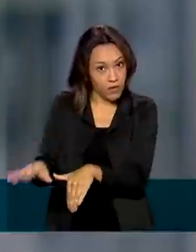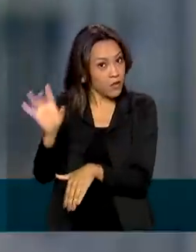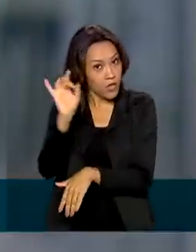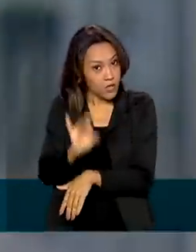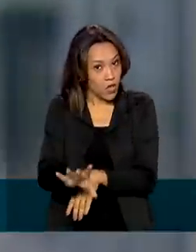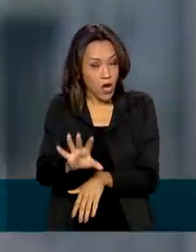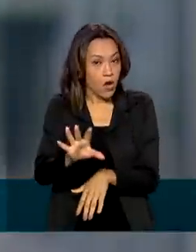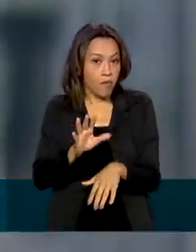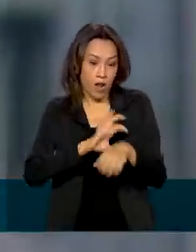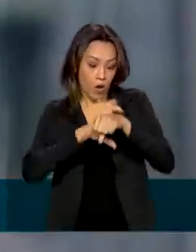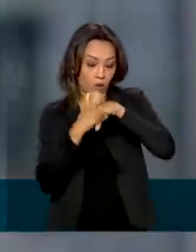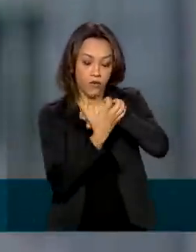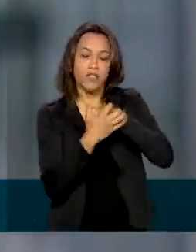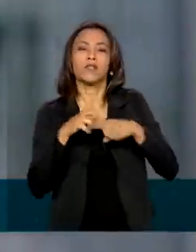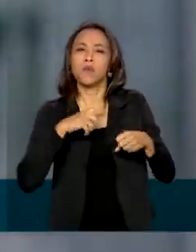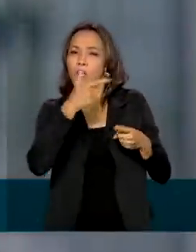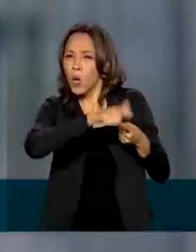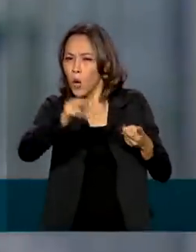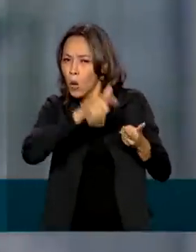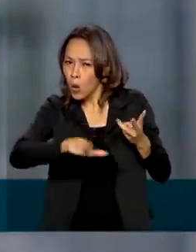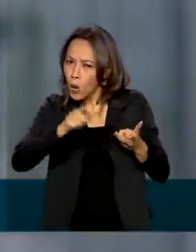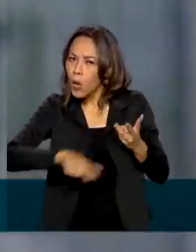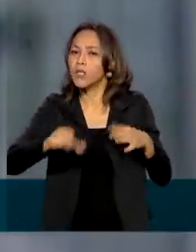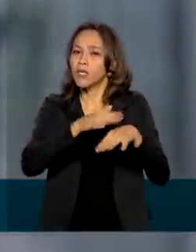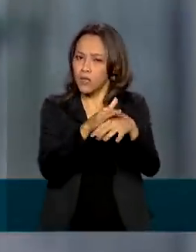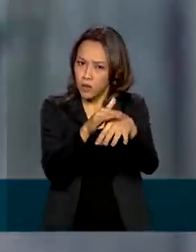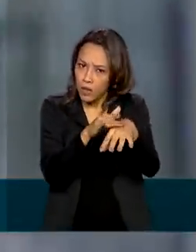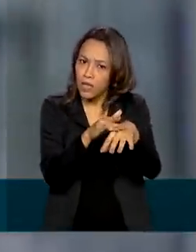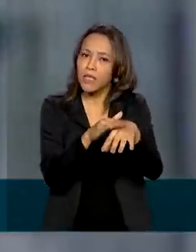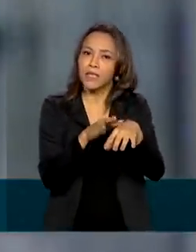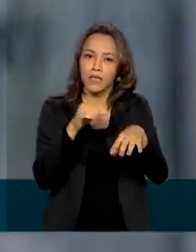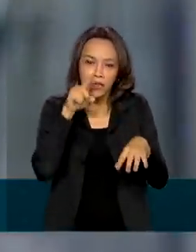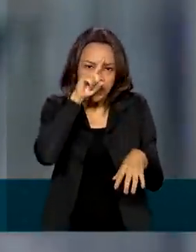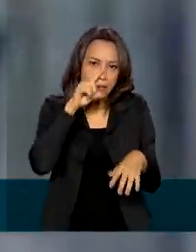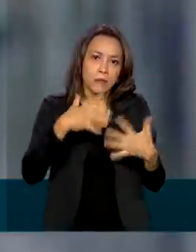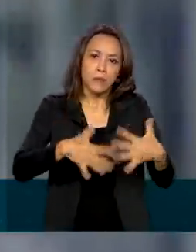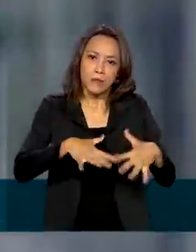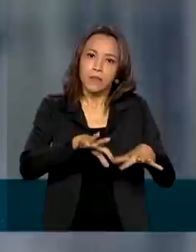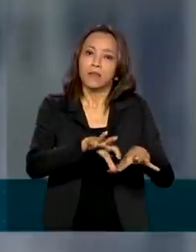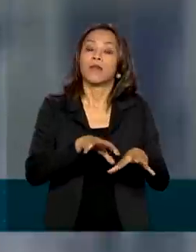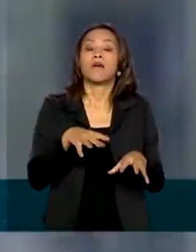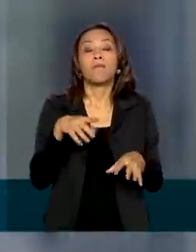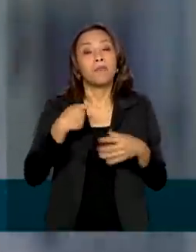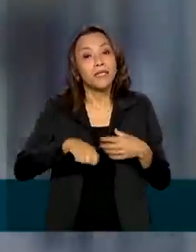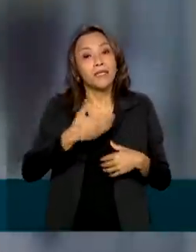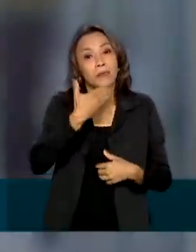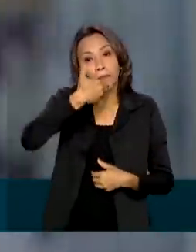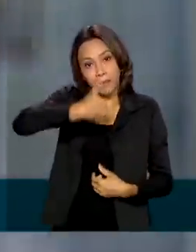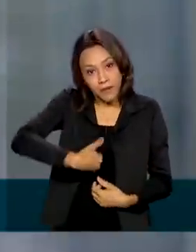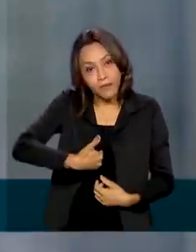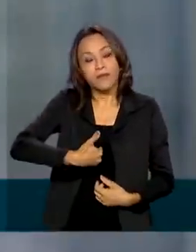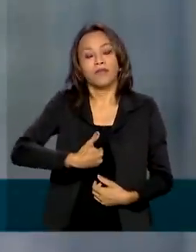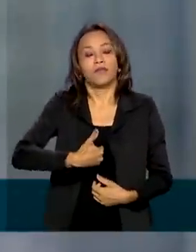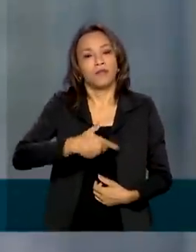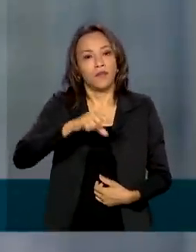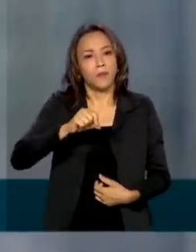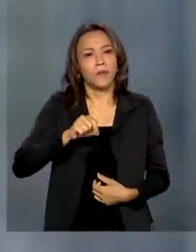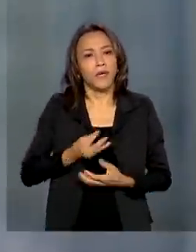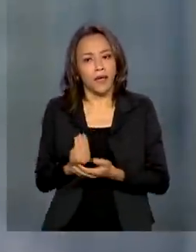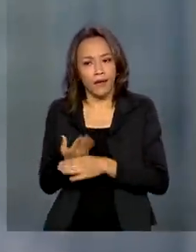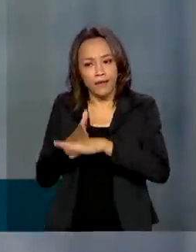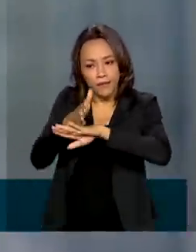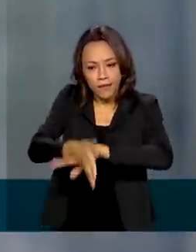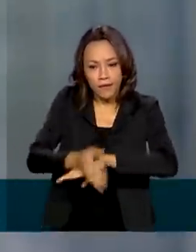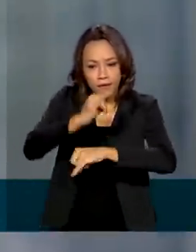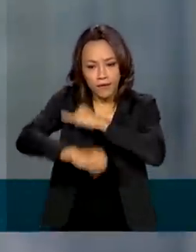a Covid, mas também para outras doenças infectocontagiosas. O estudante precisa pedir o adiamento na página do